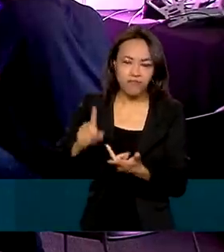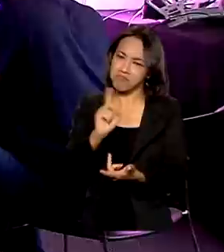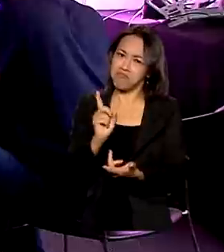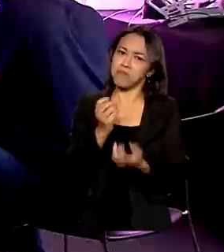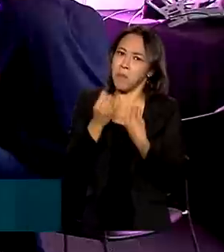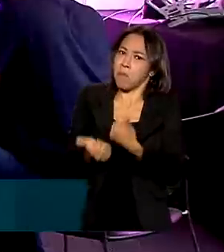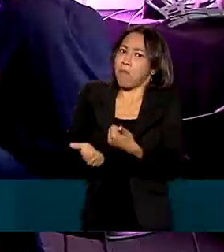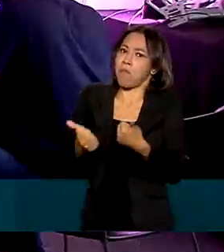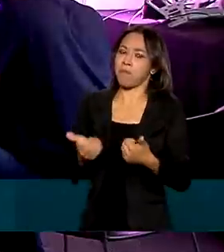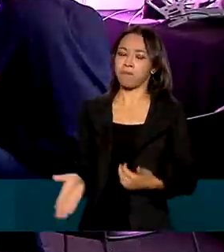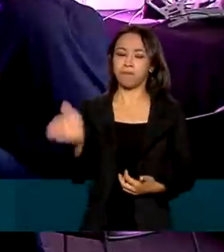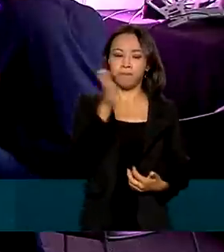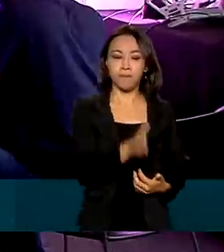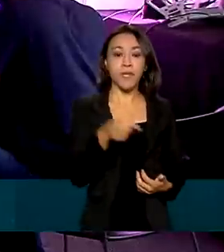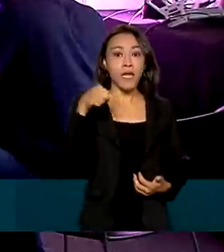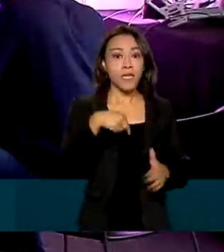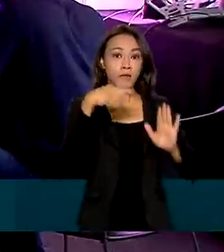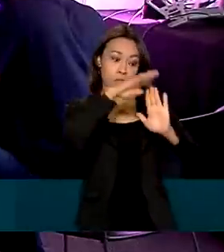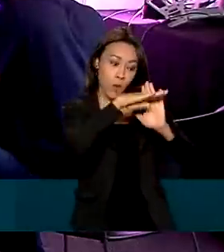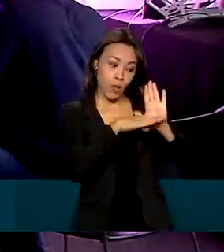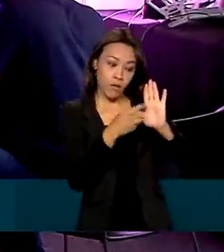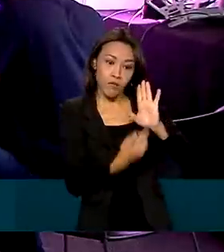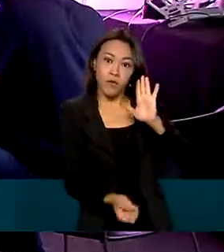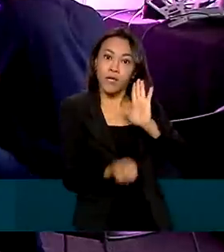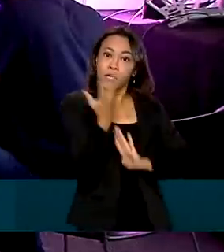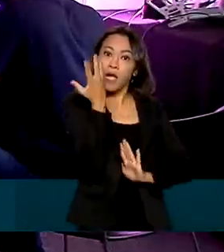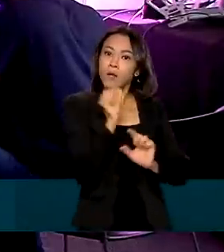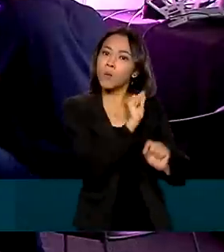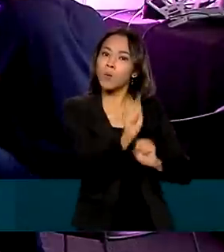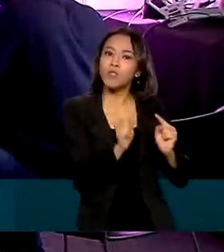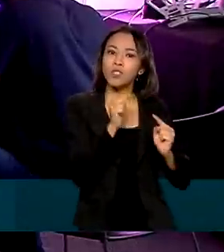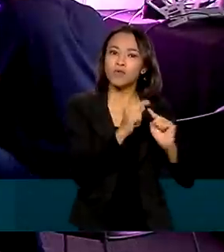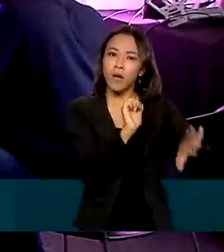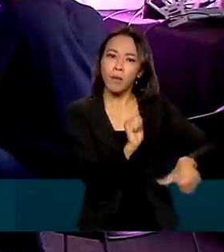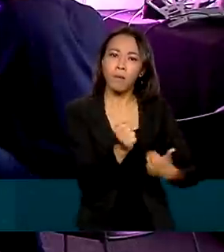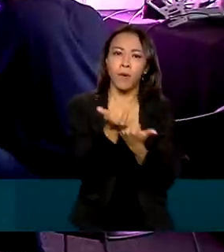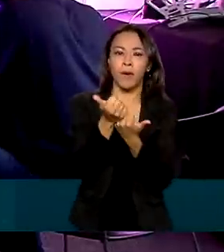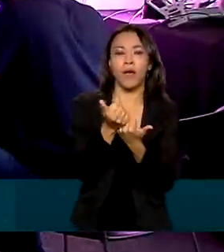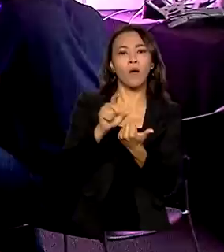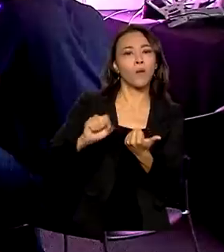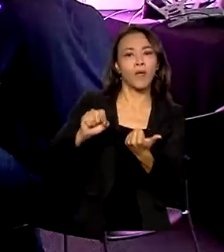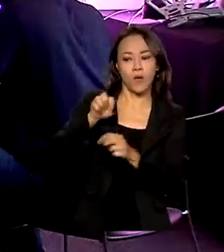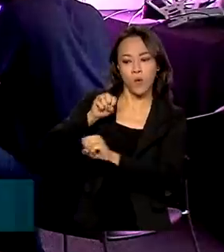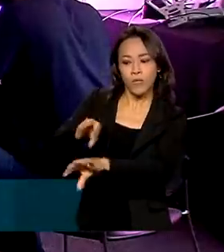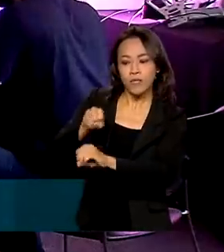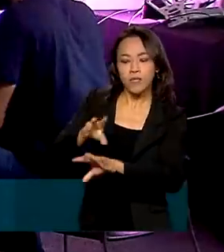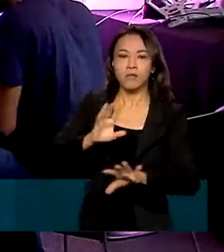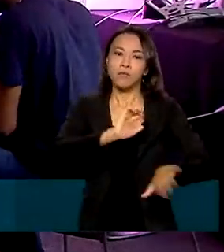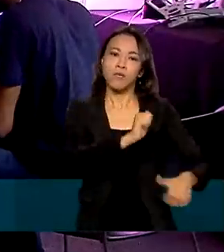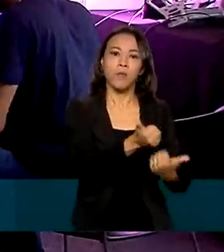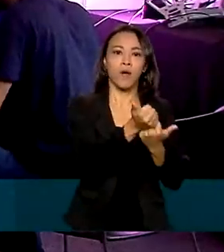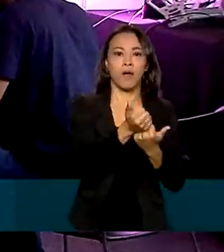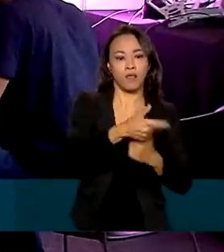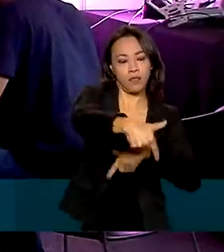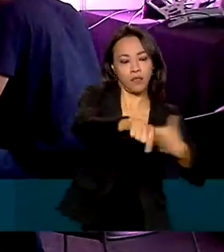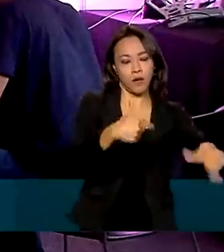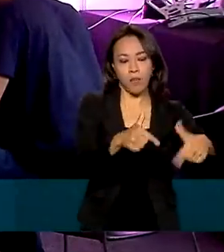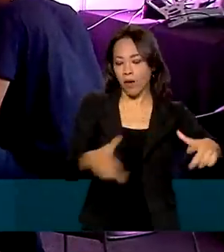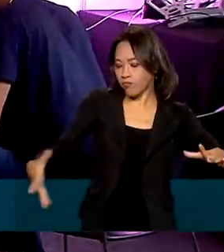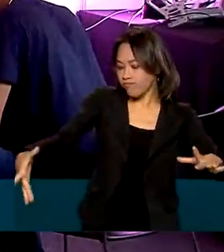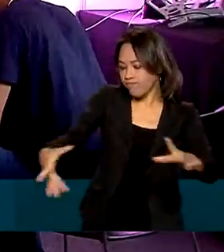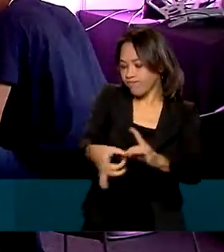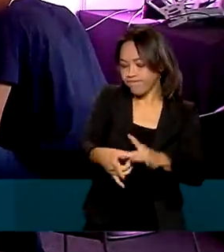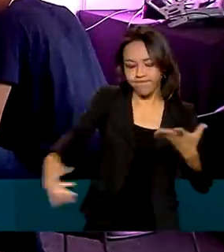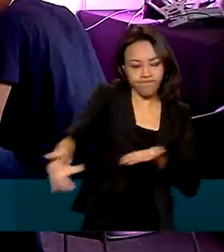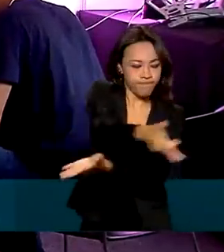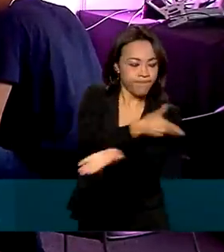Novos Caminhos foi criado há dois anos para fortalecer o vínculo entre educação e trabalho, visando capacitar